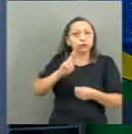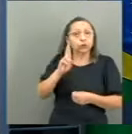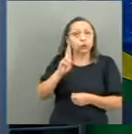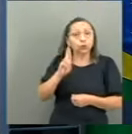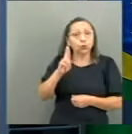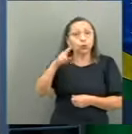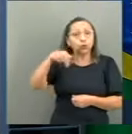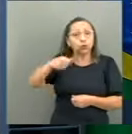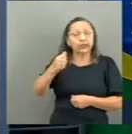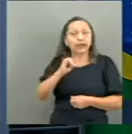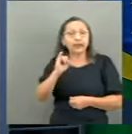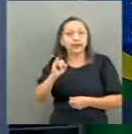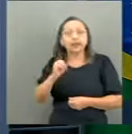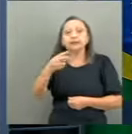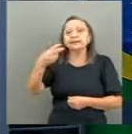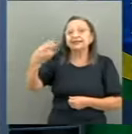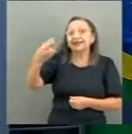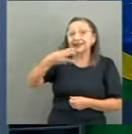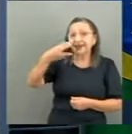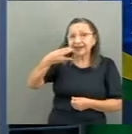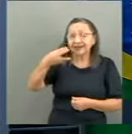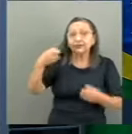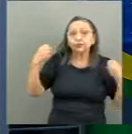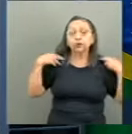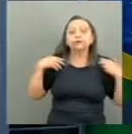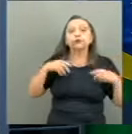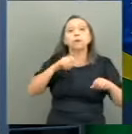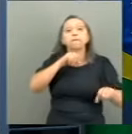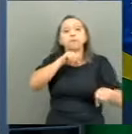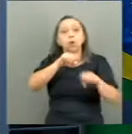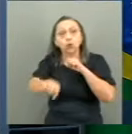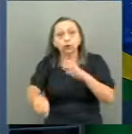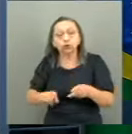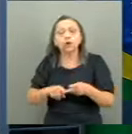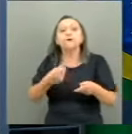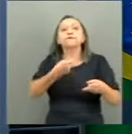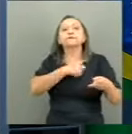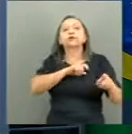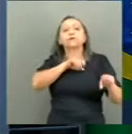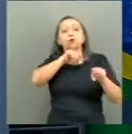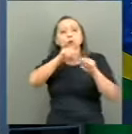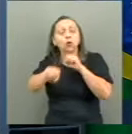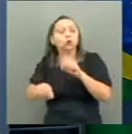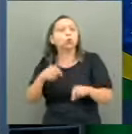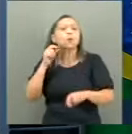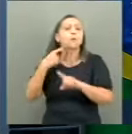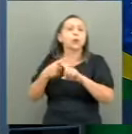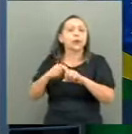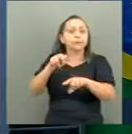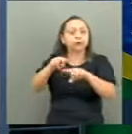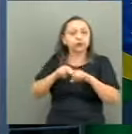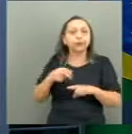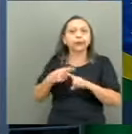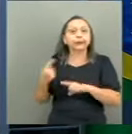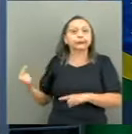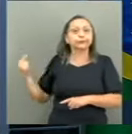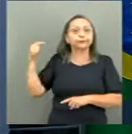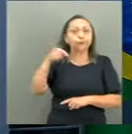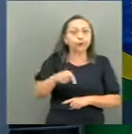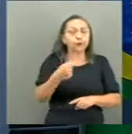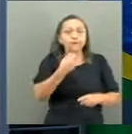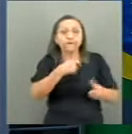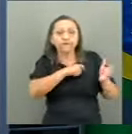Unaí. E por que foram assassinados? Eles foram fiscalizar lá uma fazenda ou tinha trabalho escravo. Aí prenderam os assassinos.